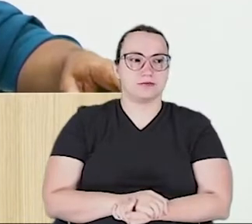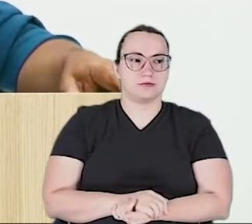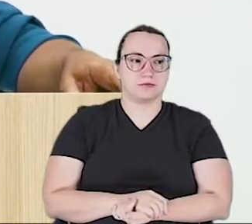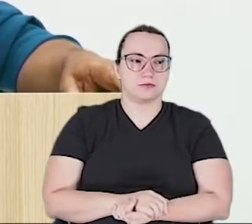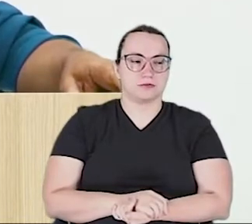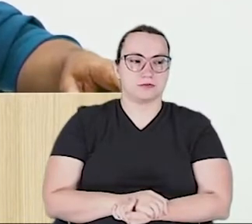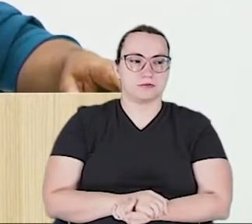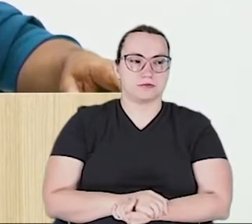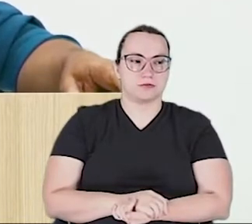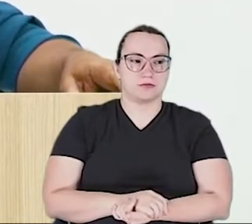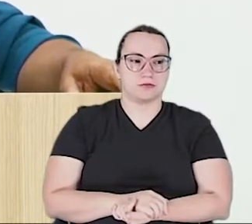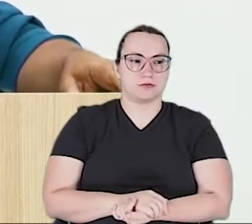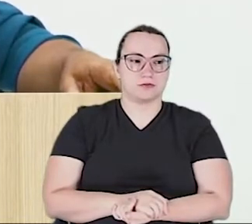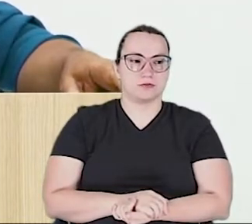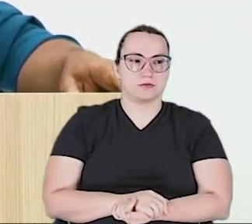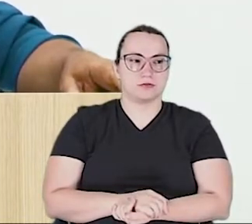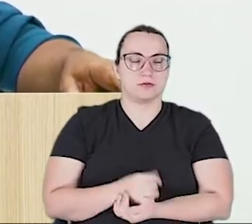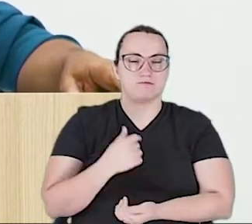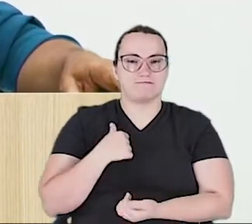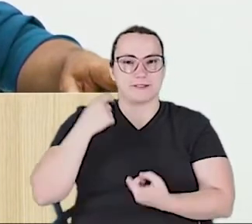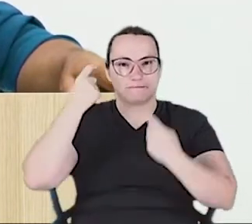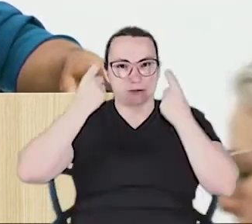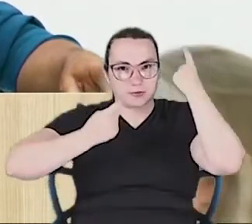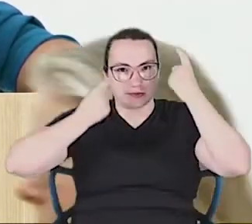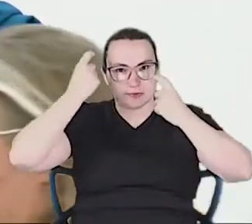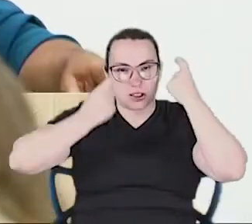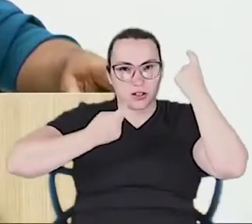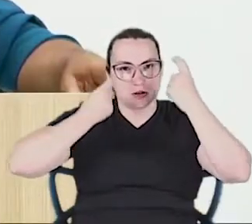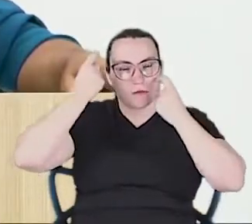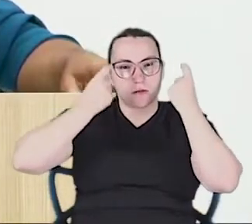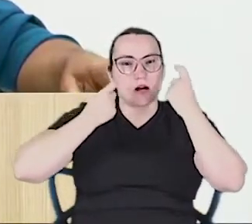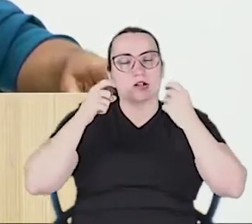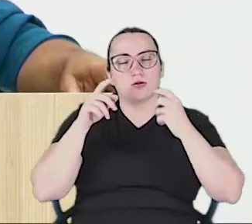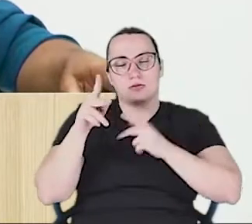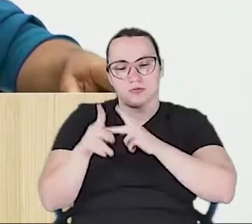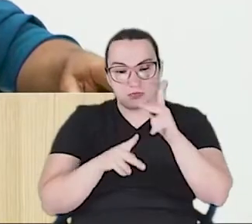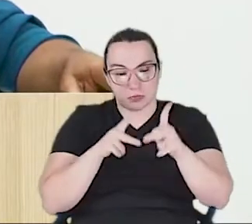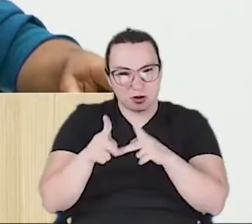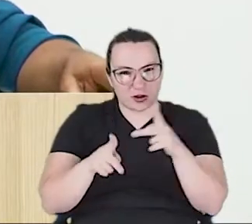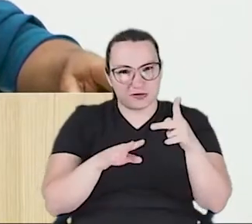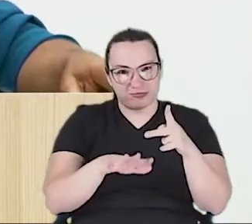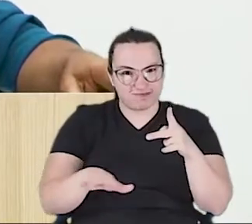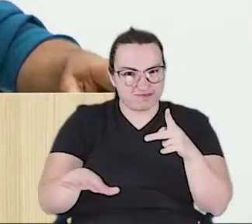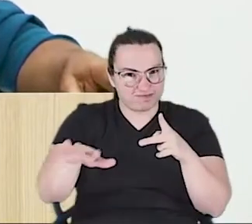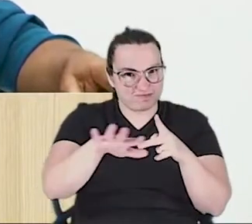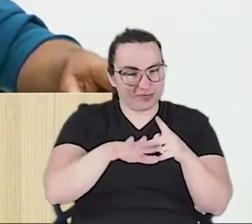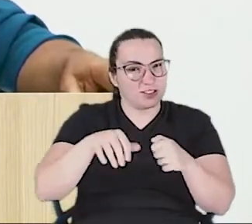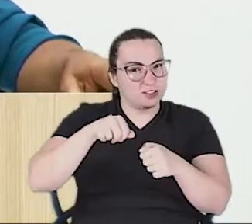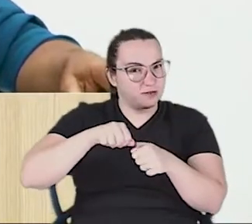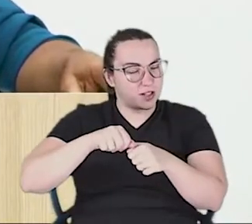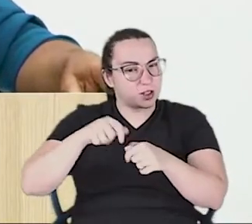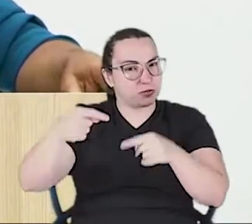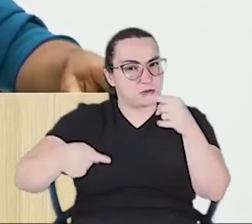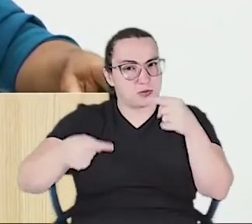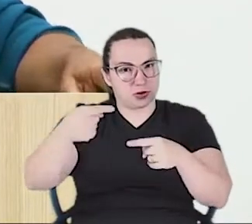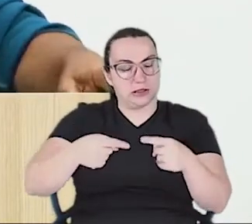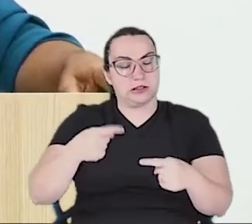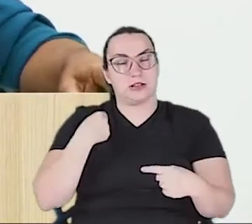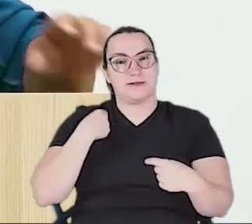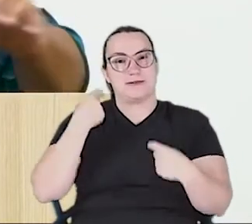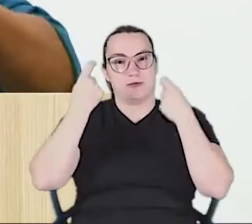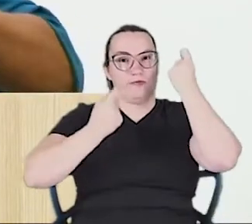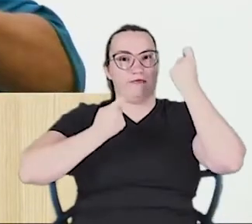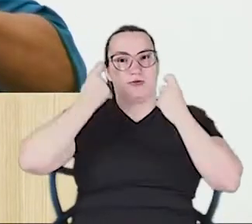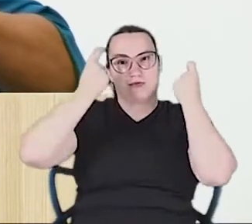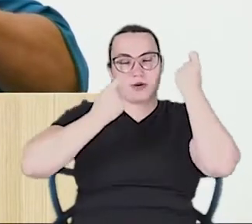preocupação o modo que o povo hoje faz a política. Nós